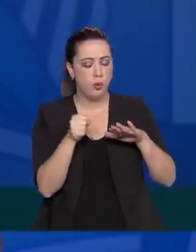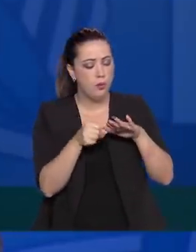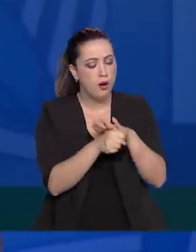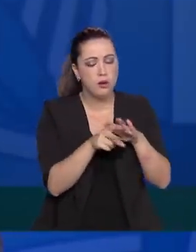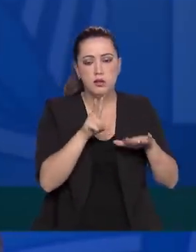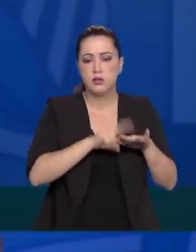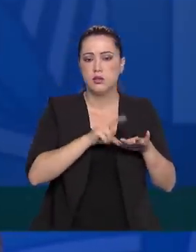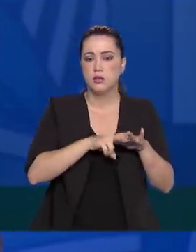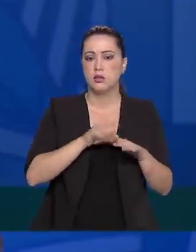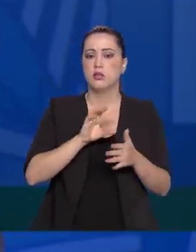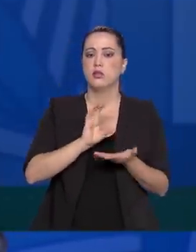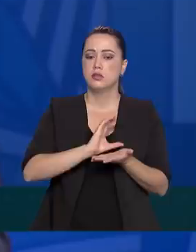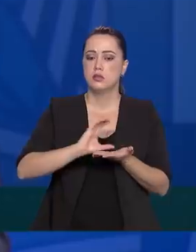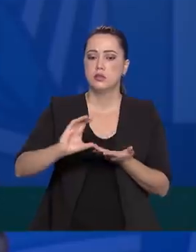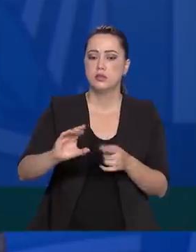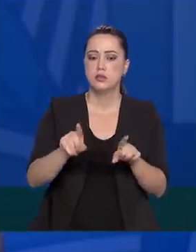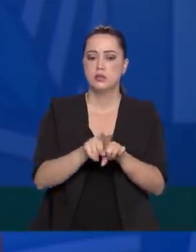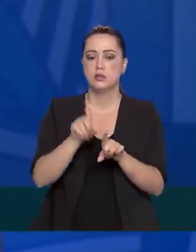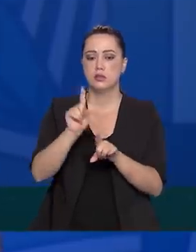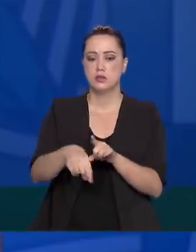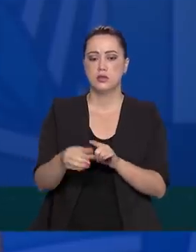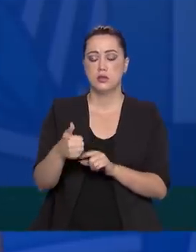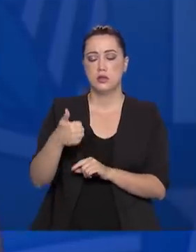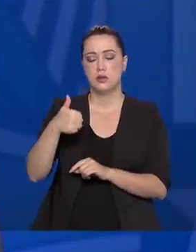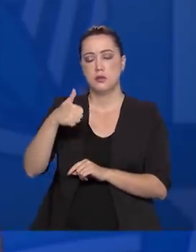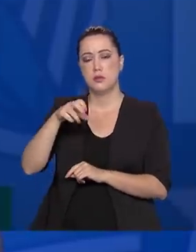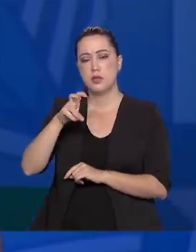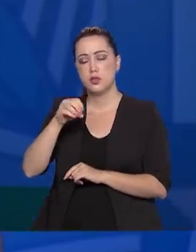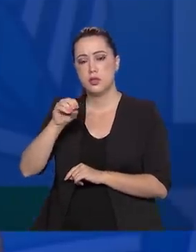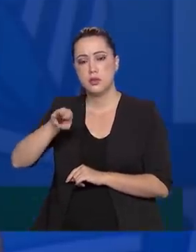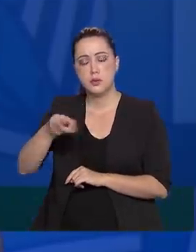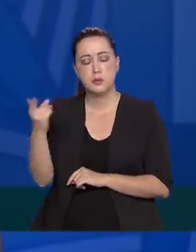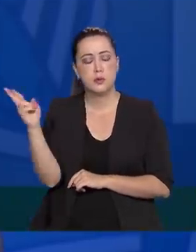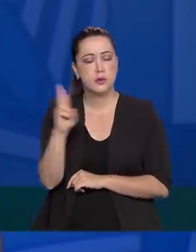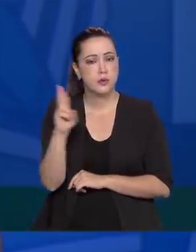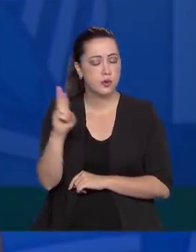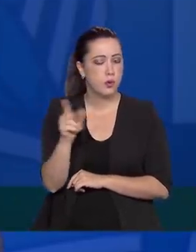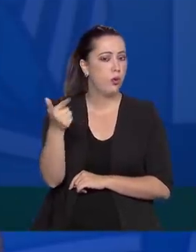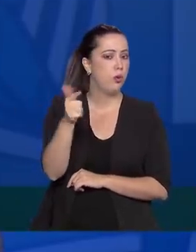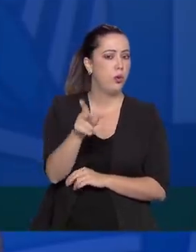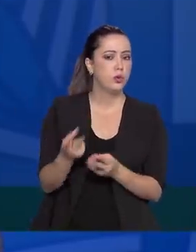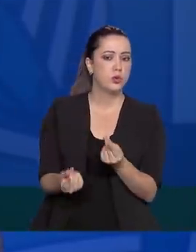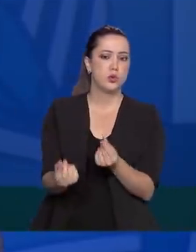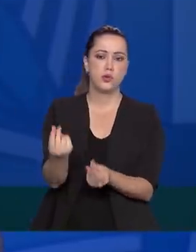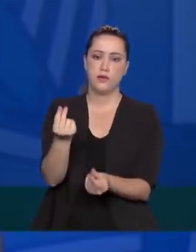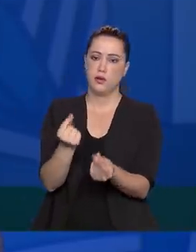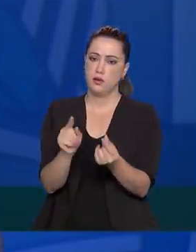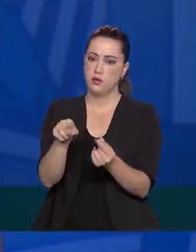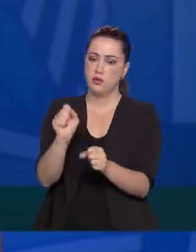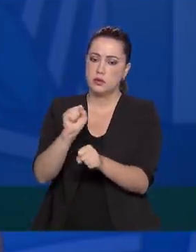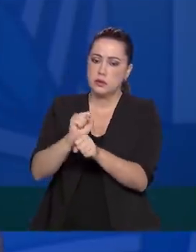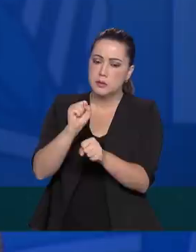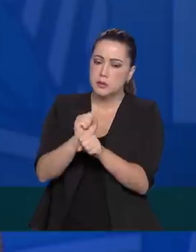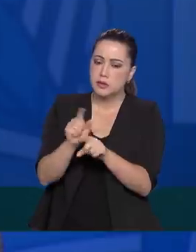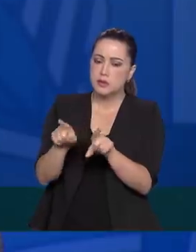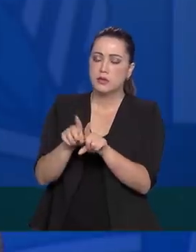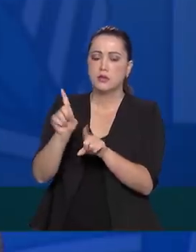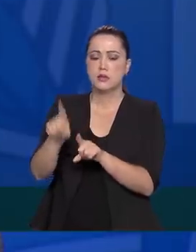repassados mais de 500 milhões de reais, outros valores estão para serem